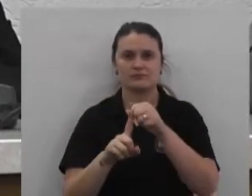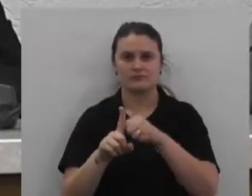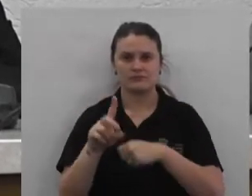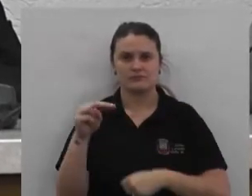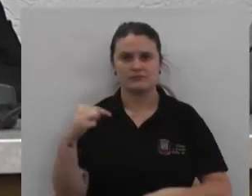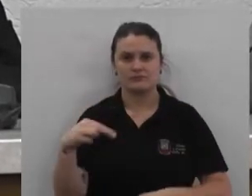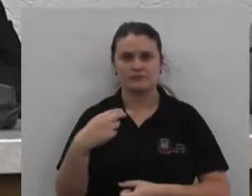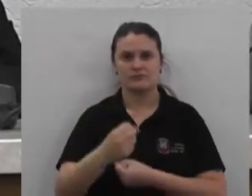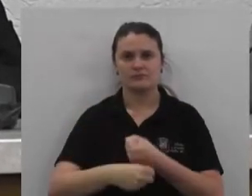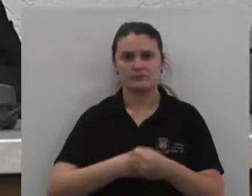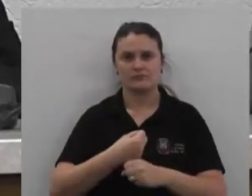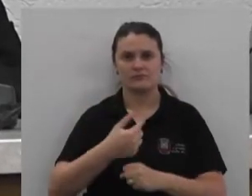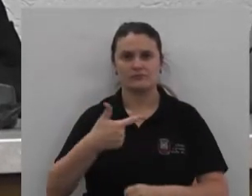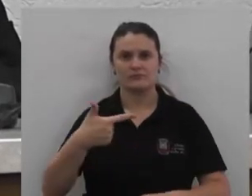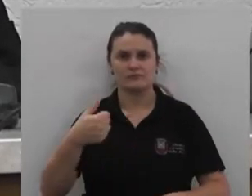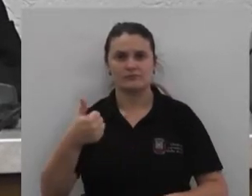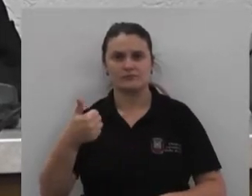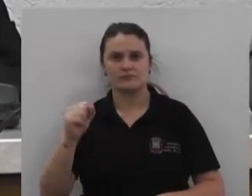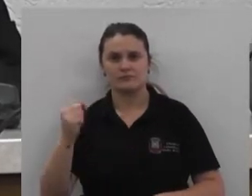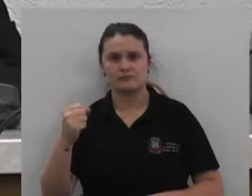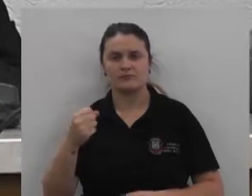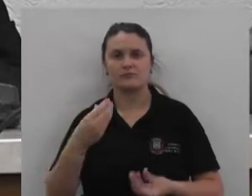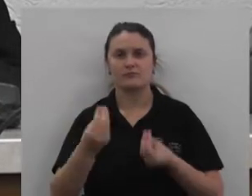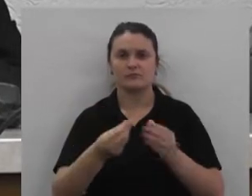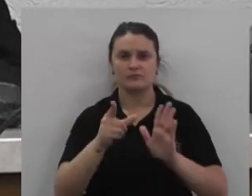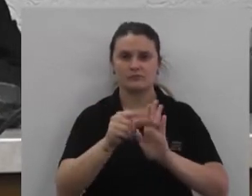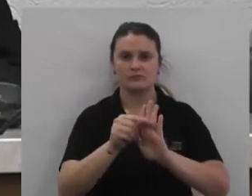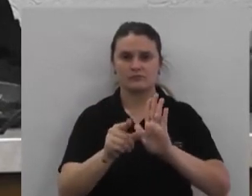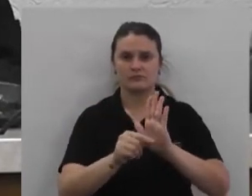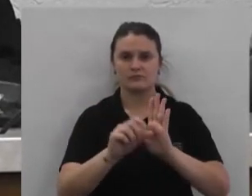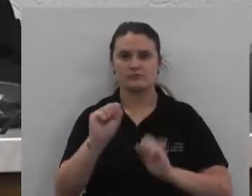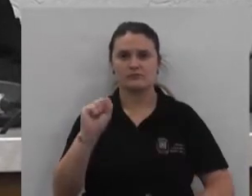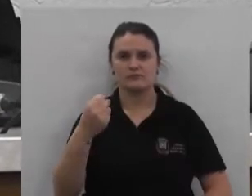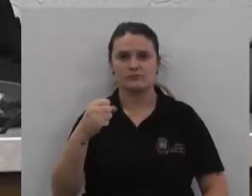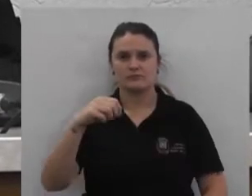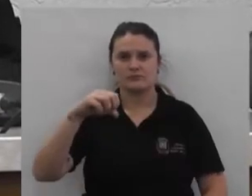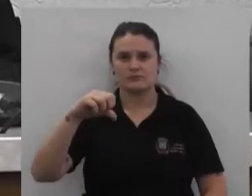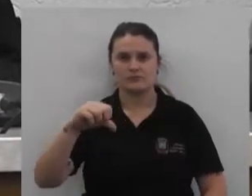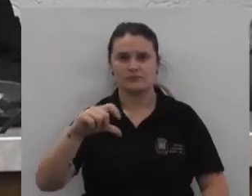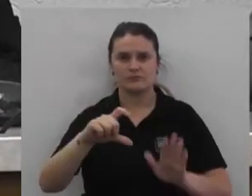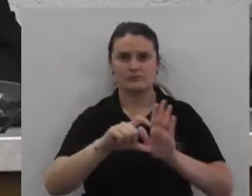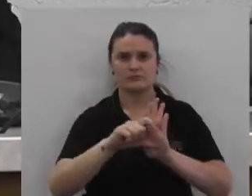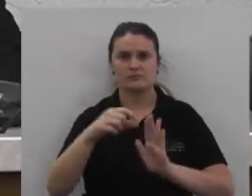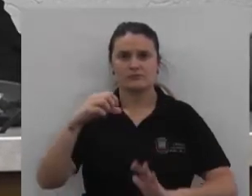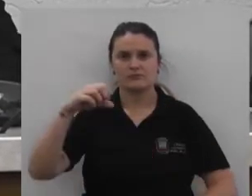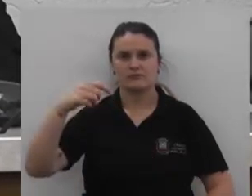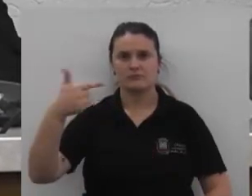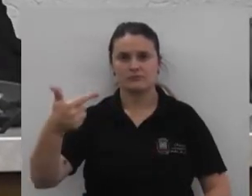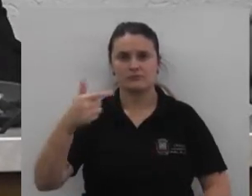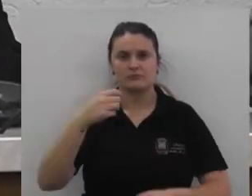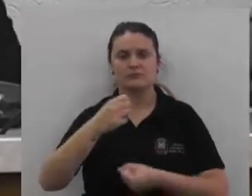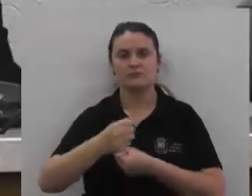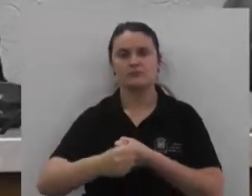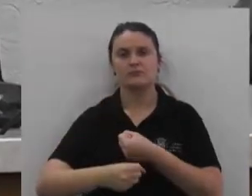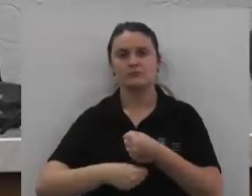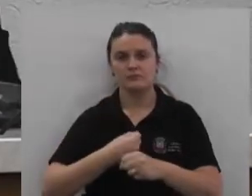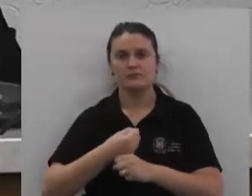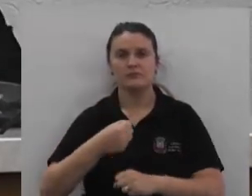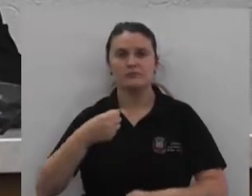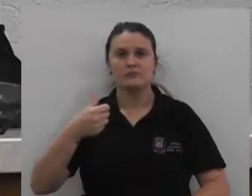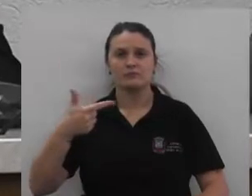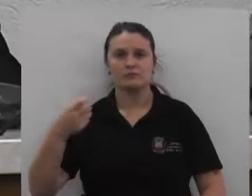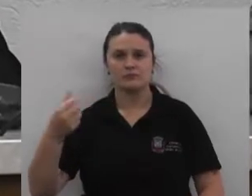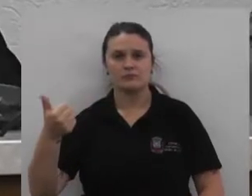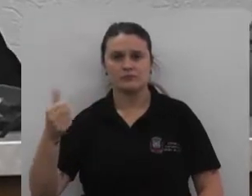2018 Conforme o artigo 89, inciso 2 Do regimento interno Sem mais para o momento